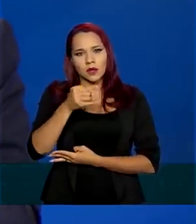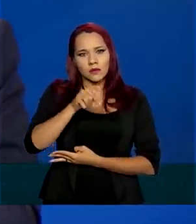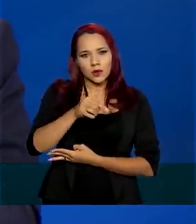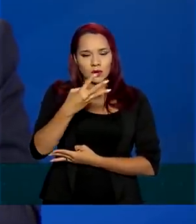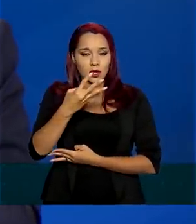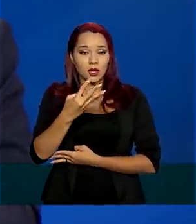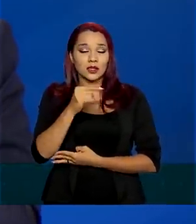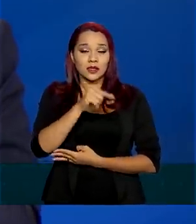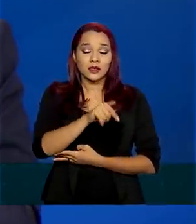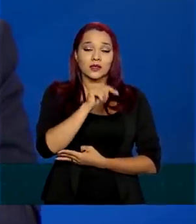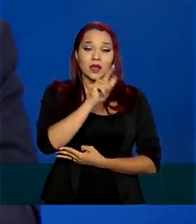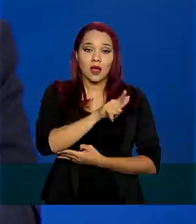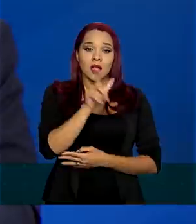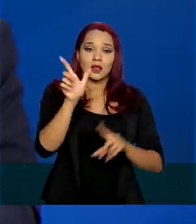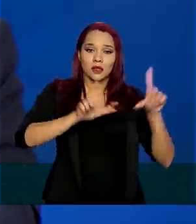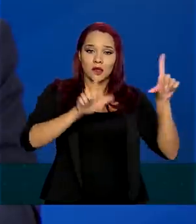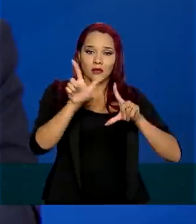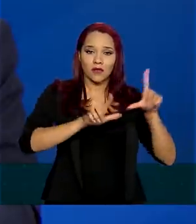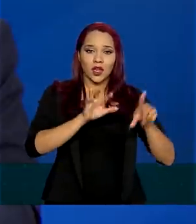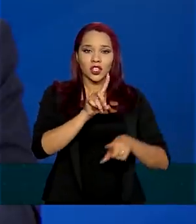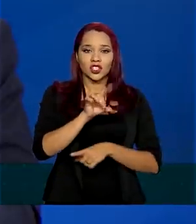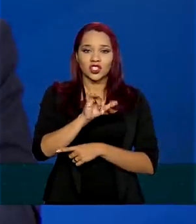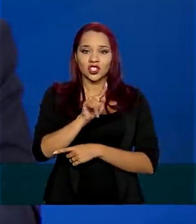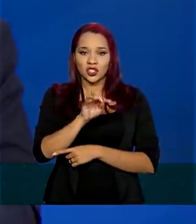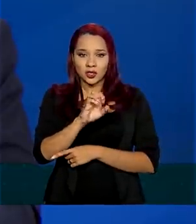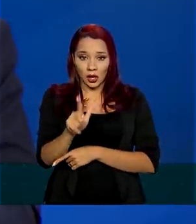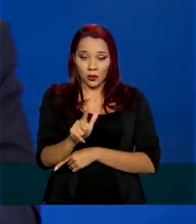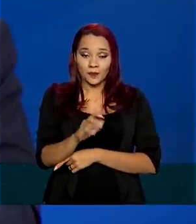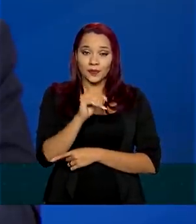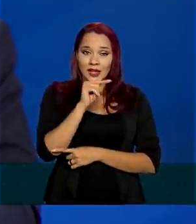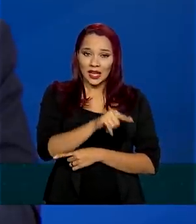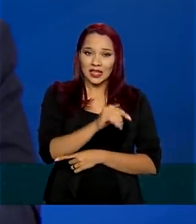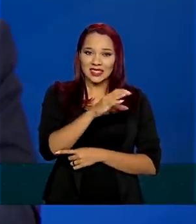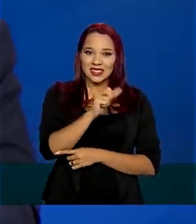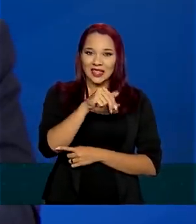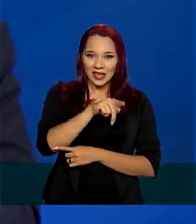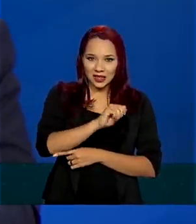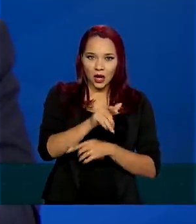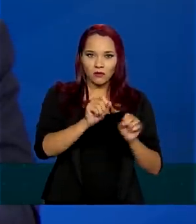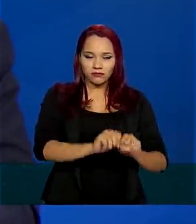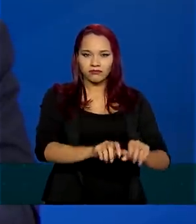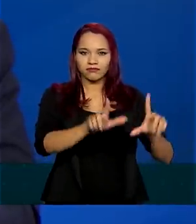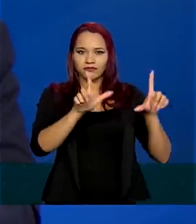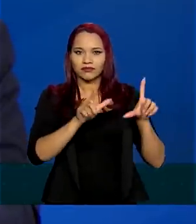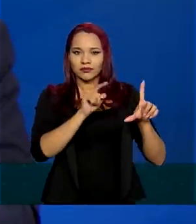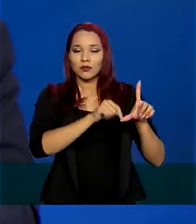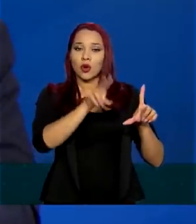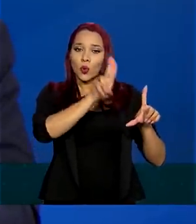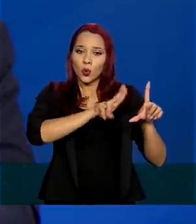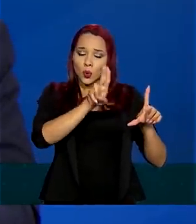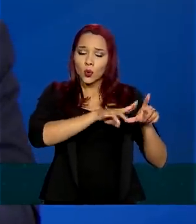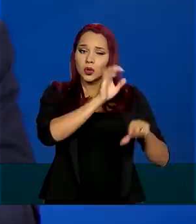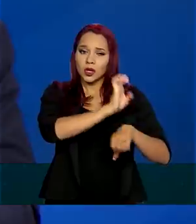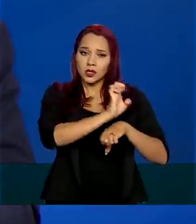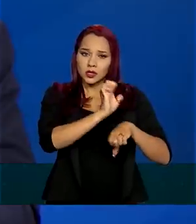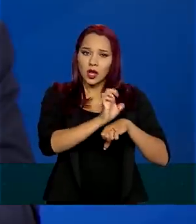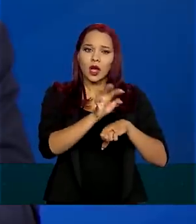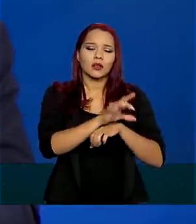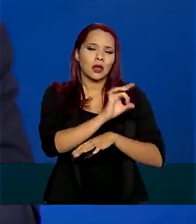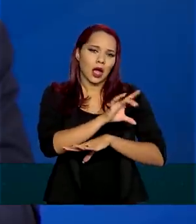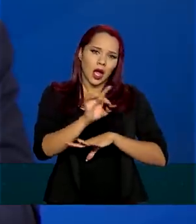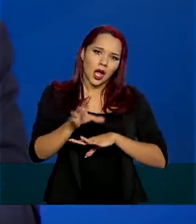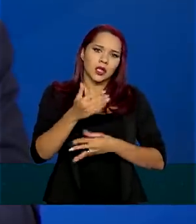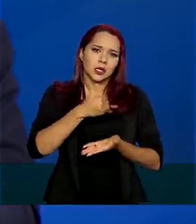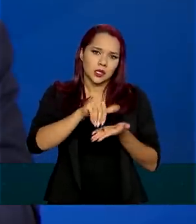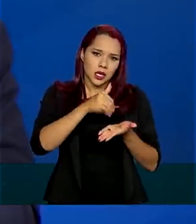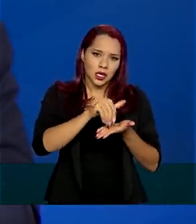Isso é para a TV digital e esses canais podem e devem ser usados pelos estados, pelas secretarias